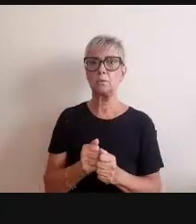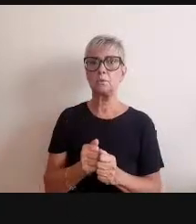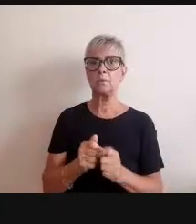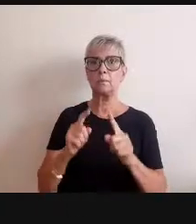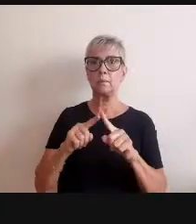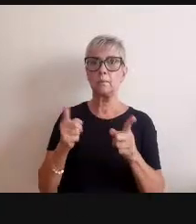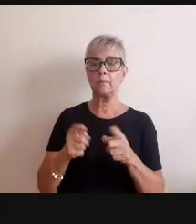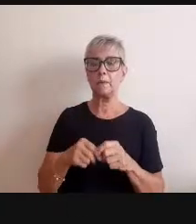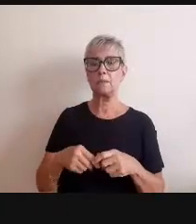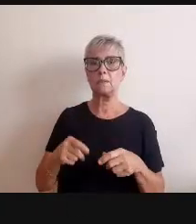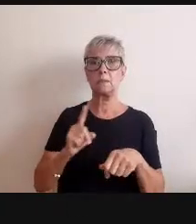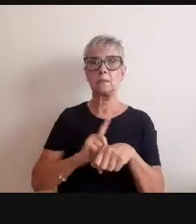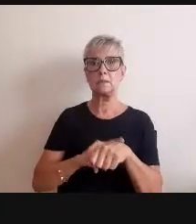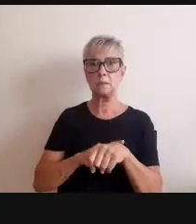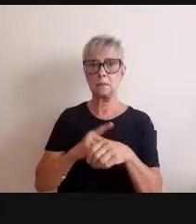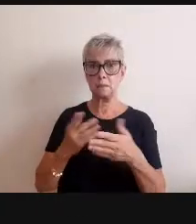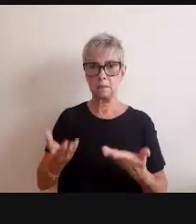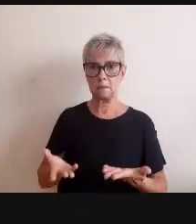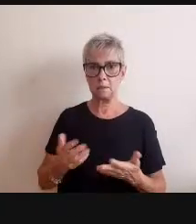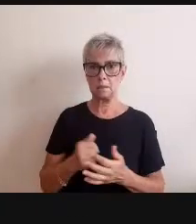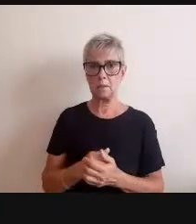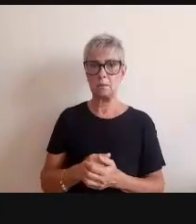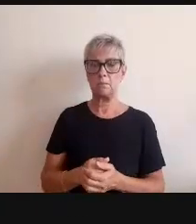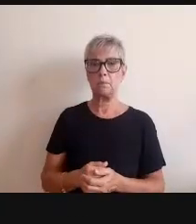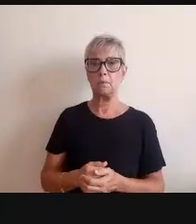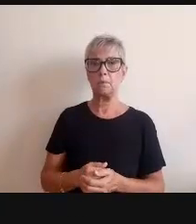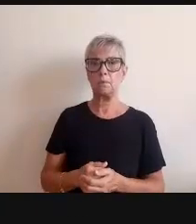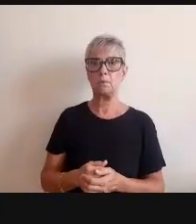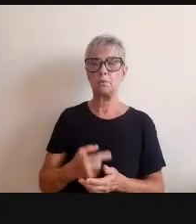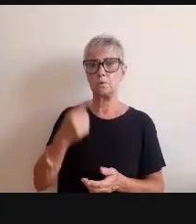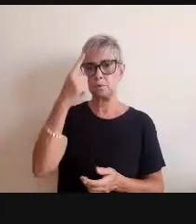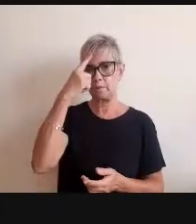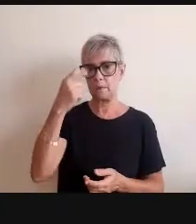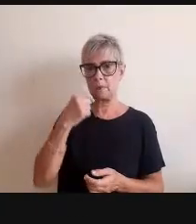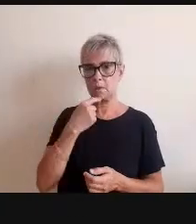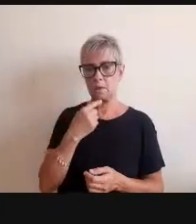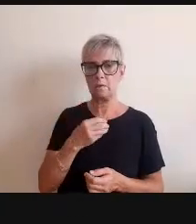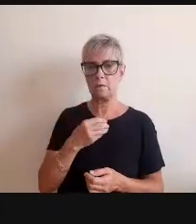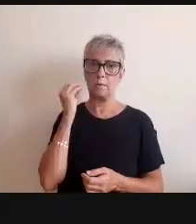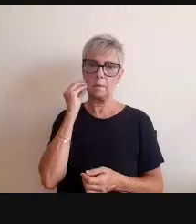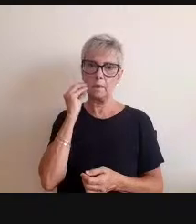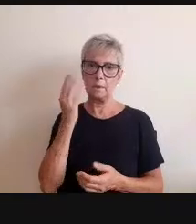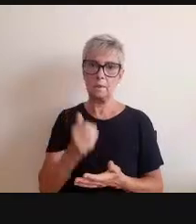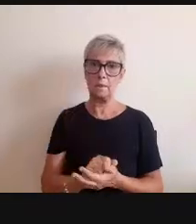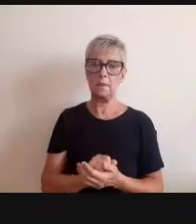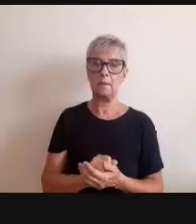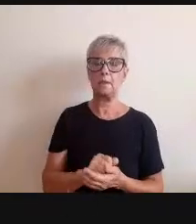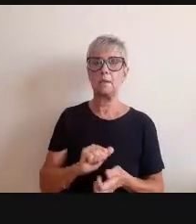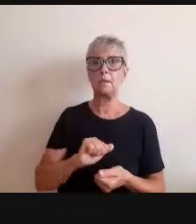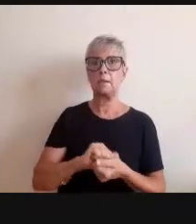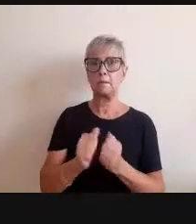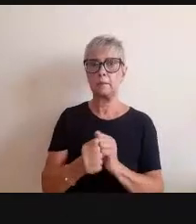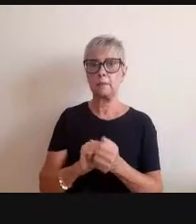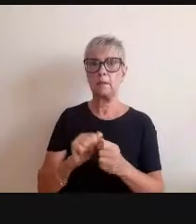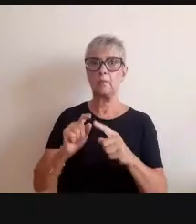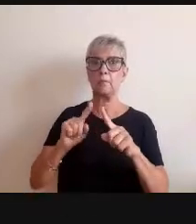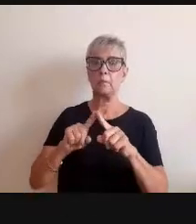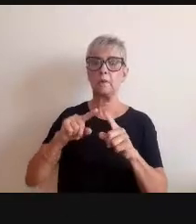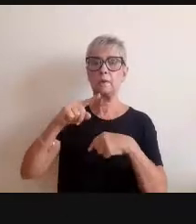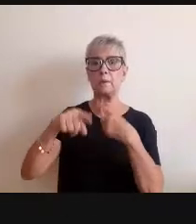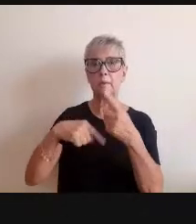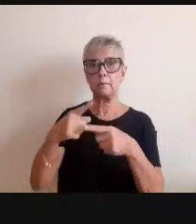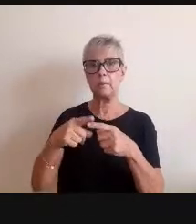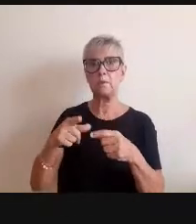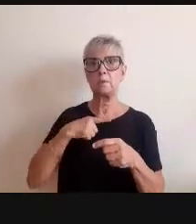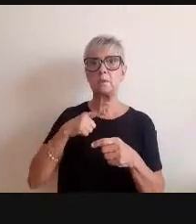tempo de 30 minutos, eu vou ser bem taxativo em relação a ele, porque logo em seguida nós vamos ter uma outra